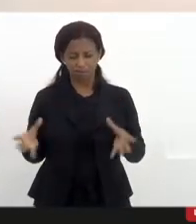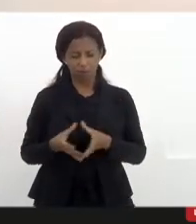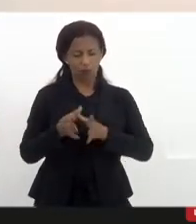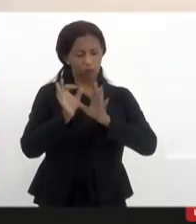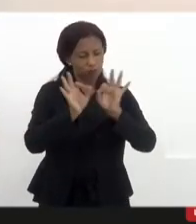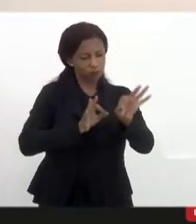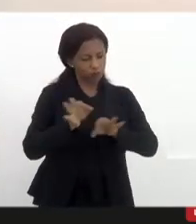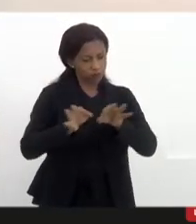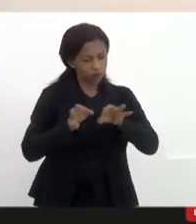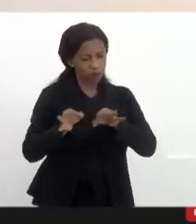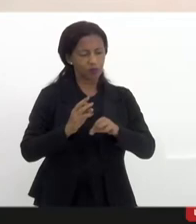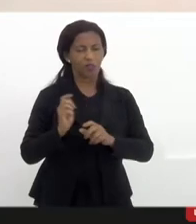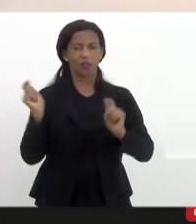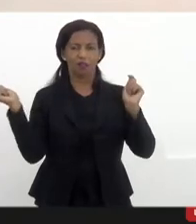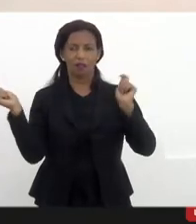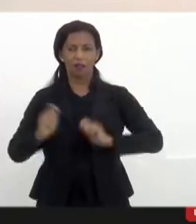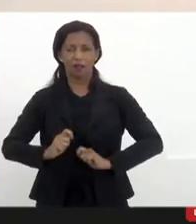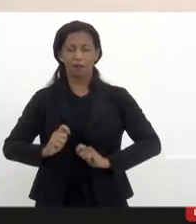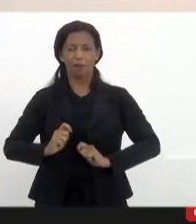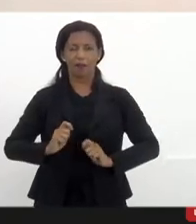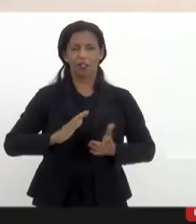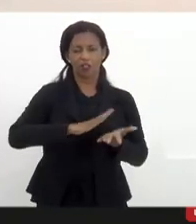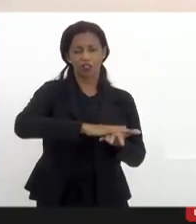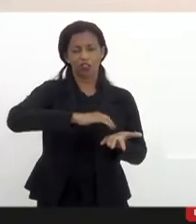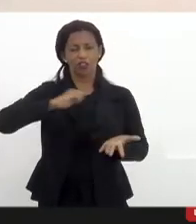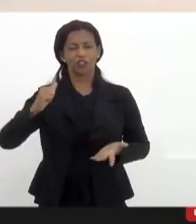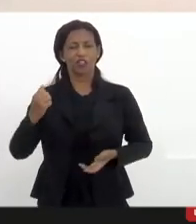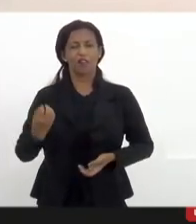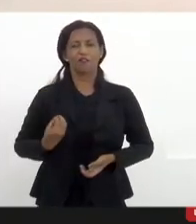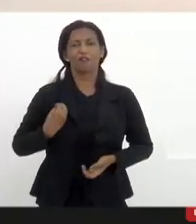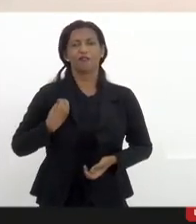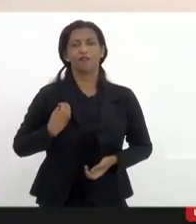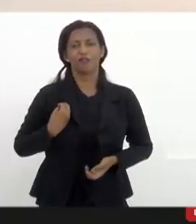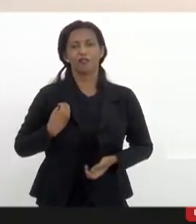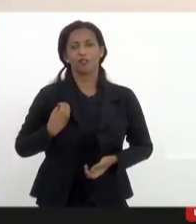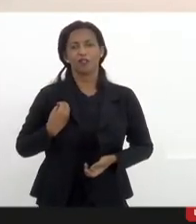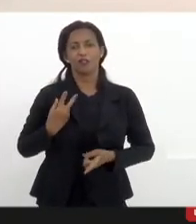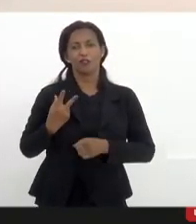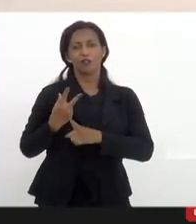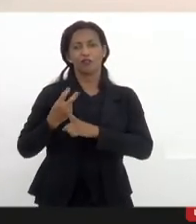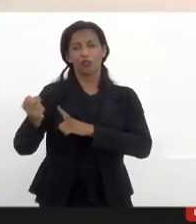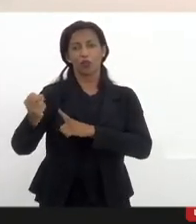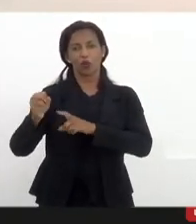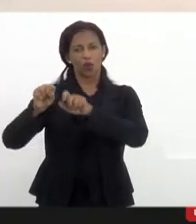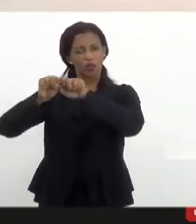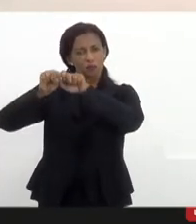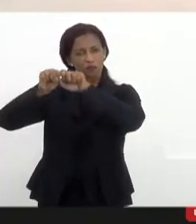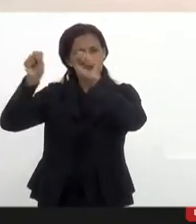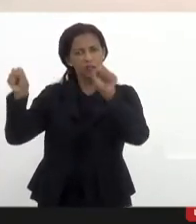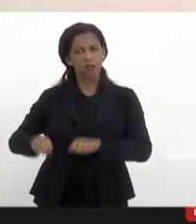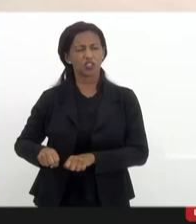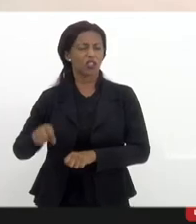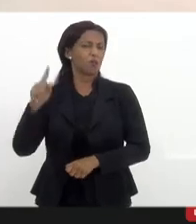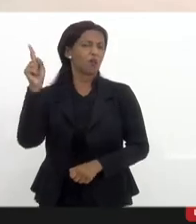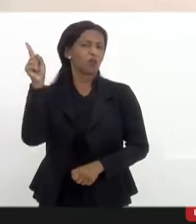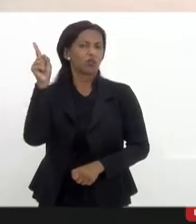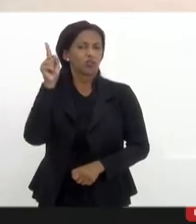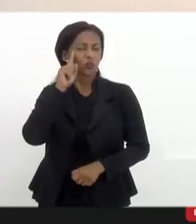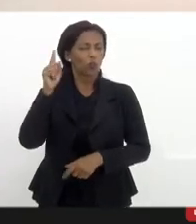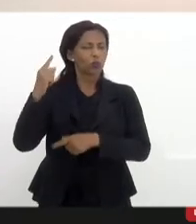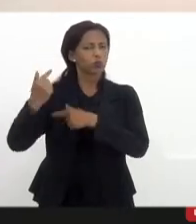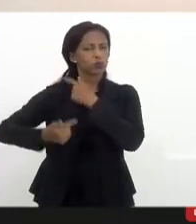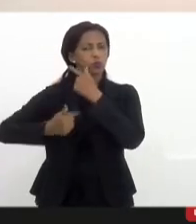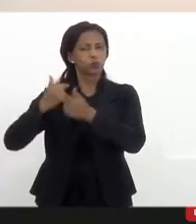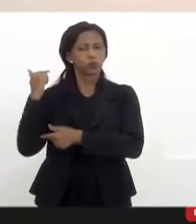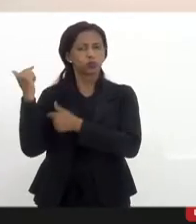organizada é capaz de arrancar vitórias desse sistema e dessa estrutura que dia a dia tenta construir,